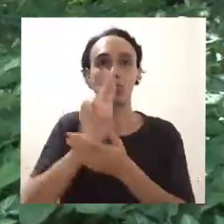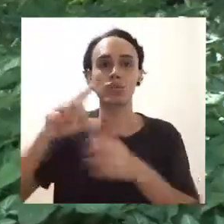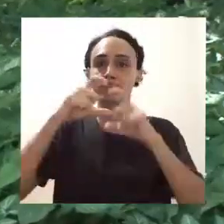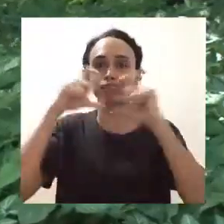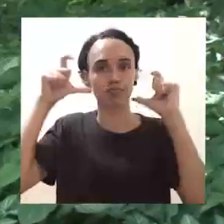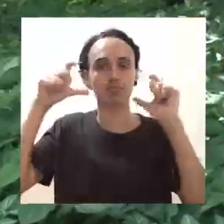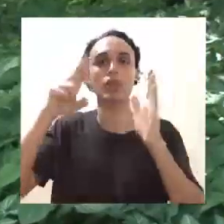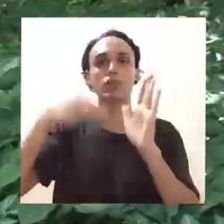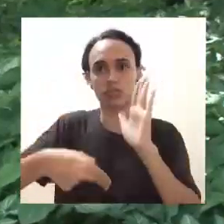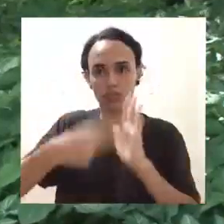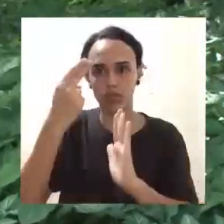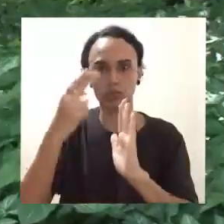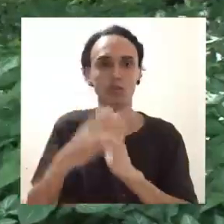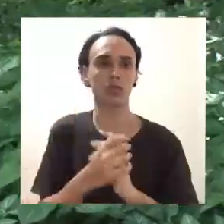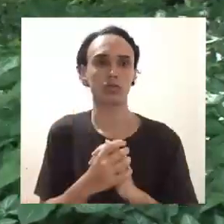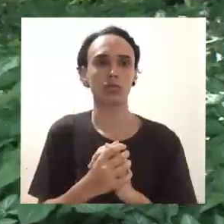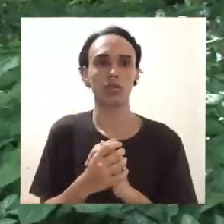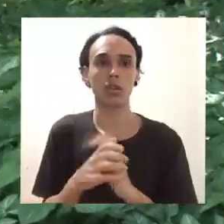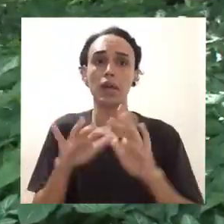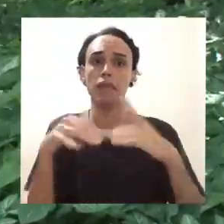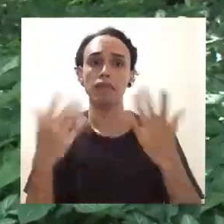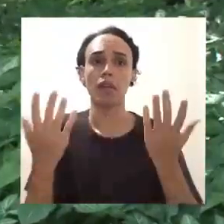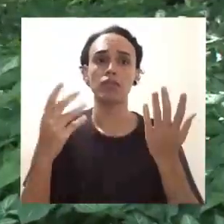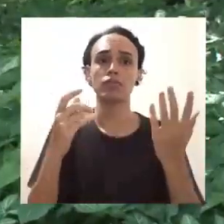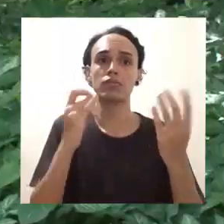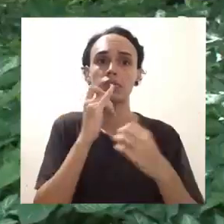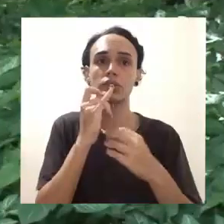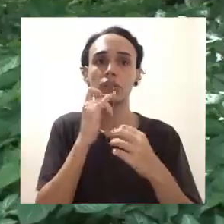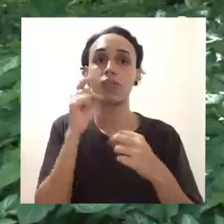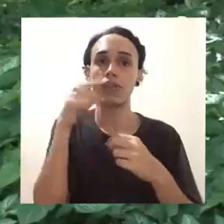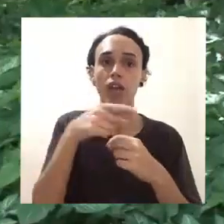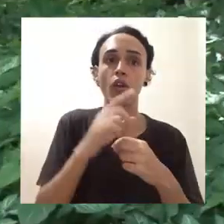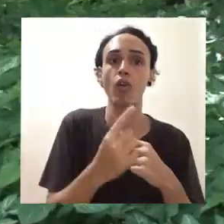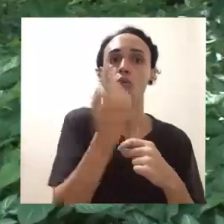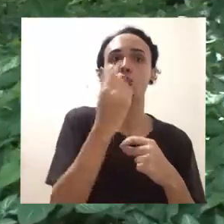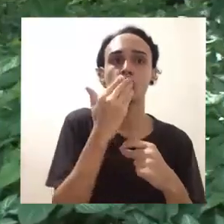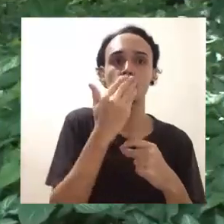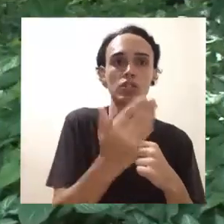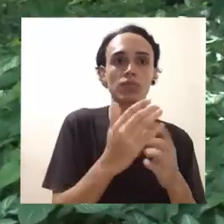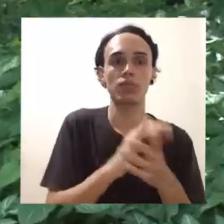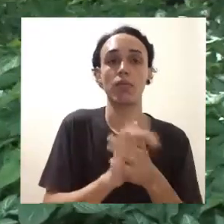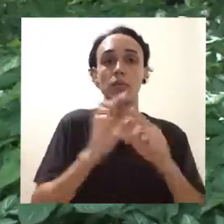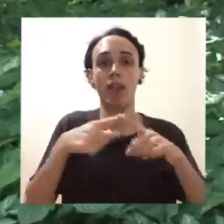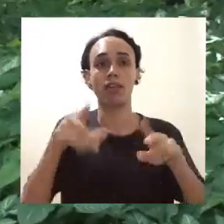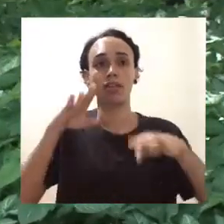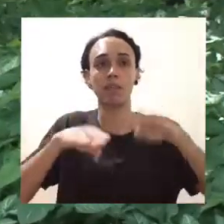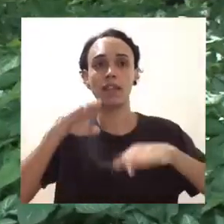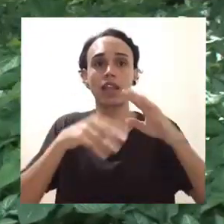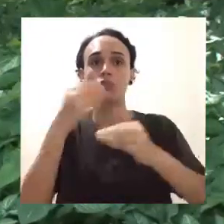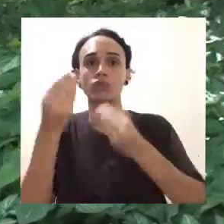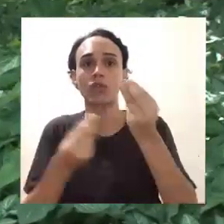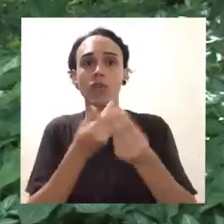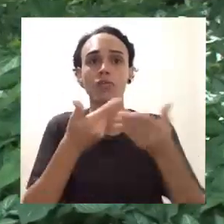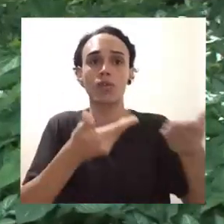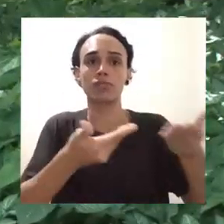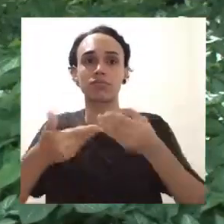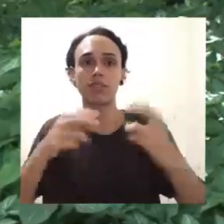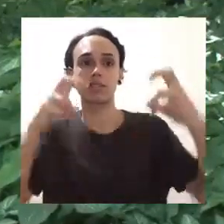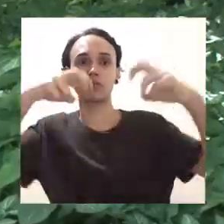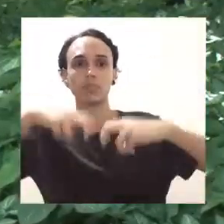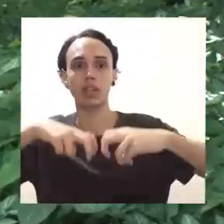ser atendido, um posso ajudar. Então, para isso seria apenas a máscara, por exemplo. Agora,